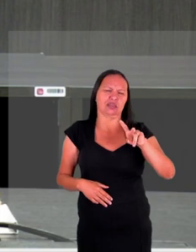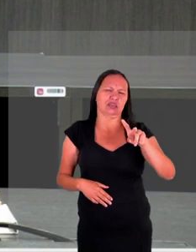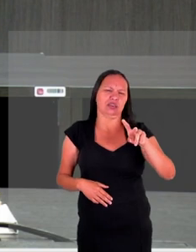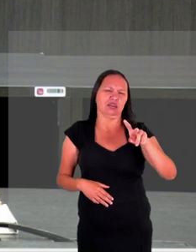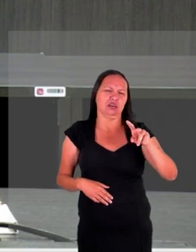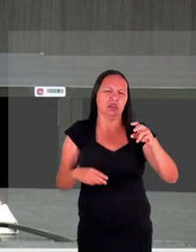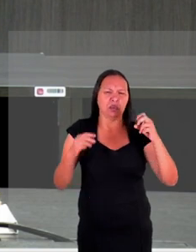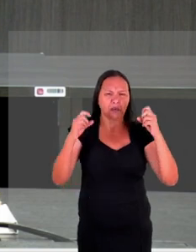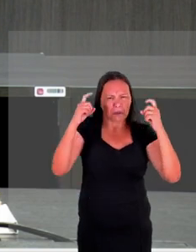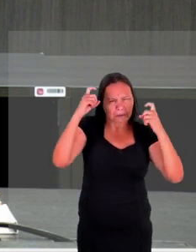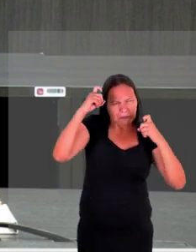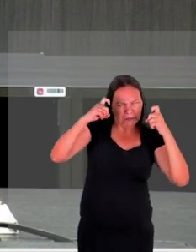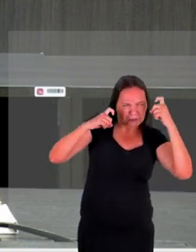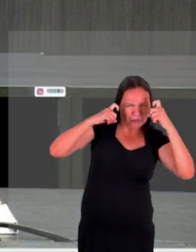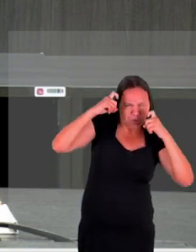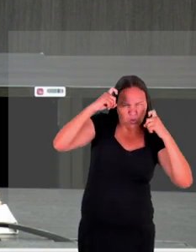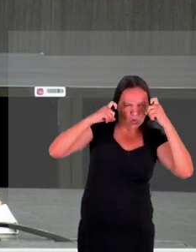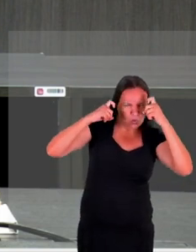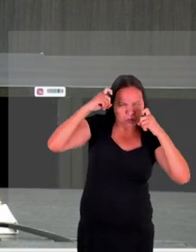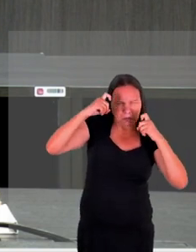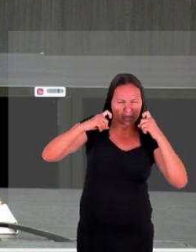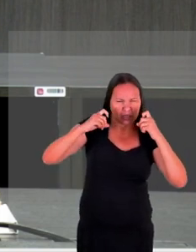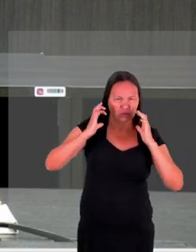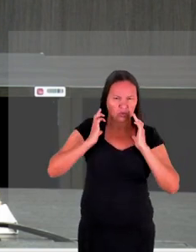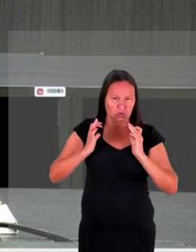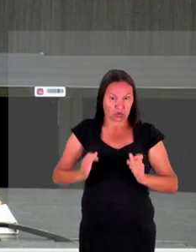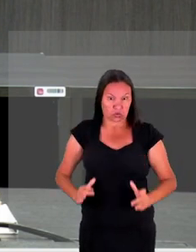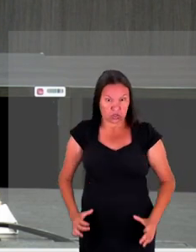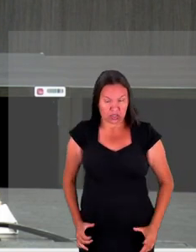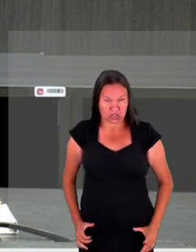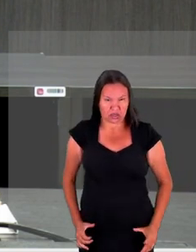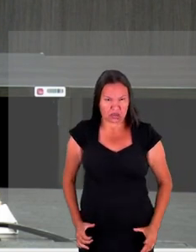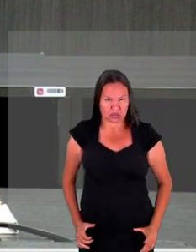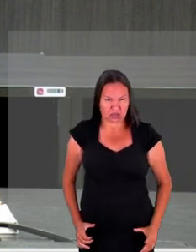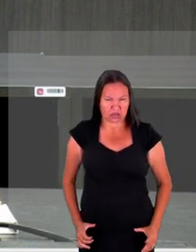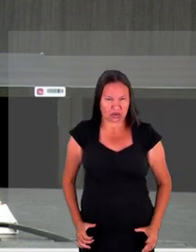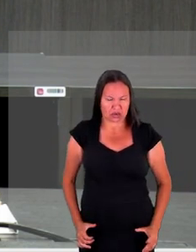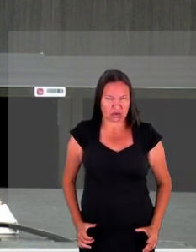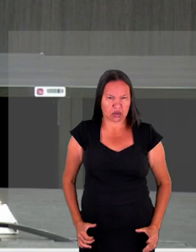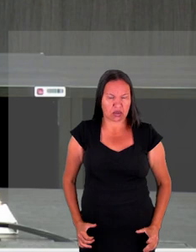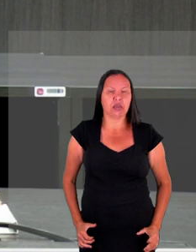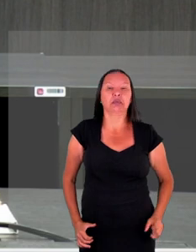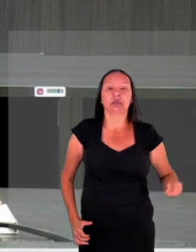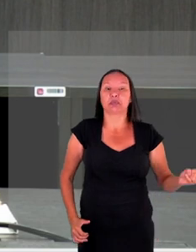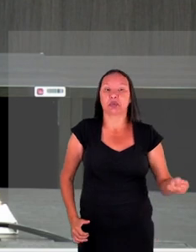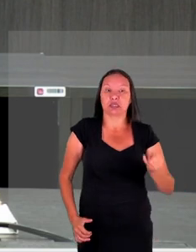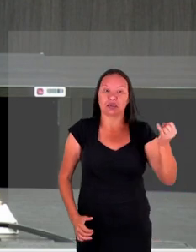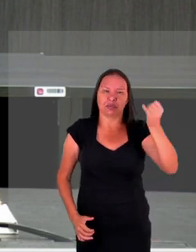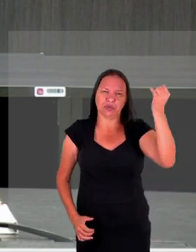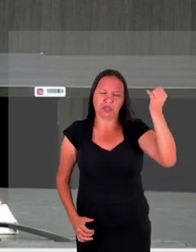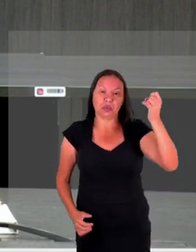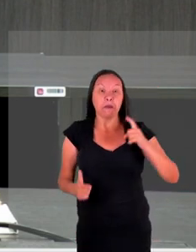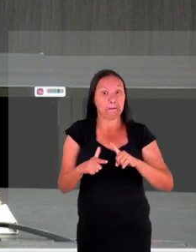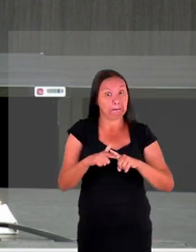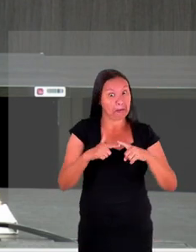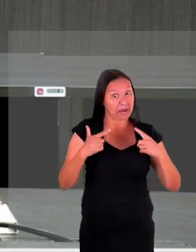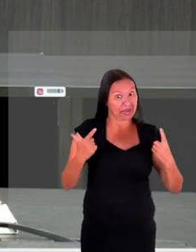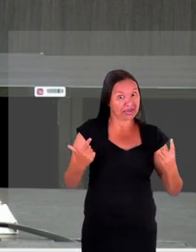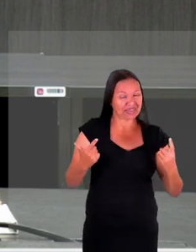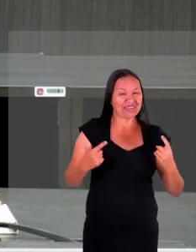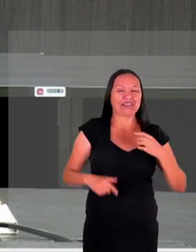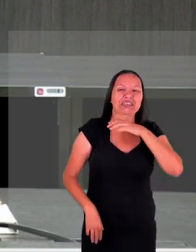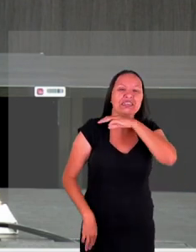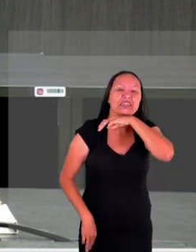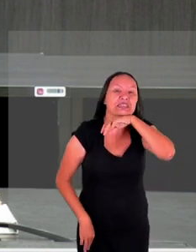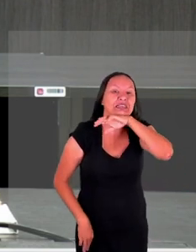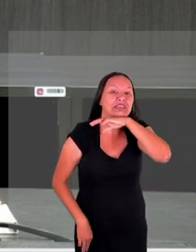para o ser humano porque está naquela situação mais drástica que esquece todo esse outro contexto e que com certeza afeta